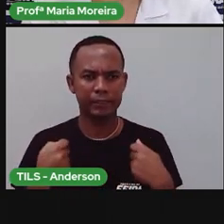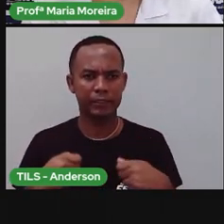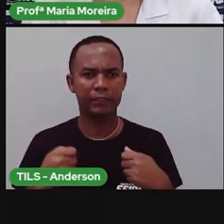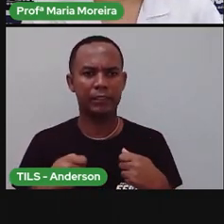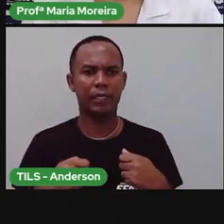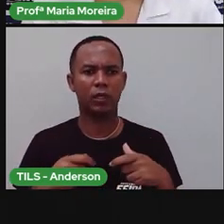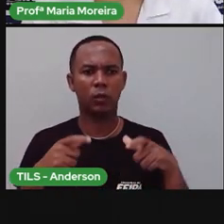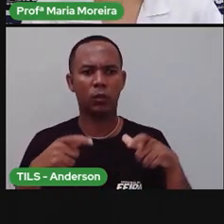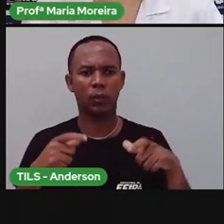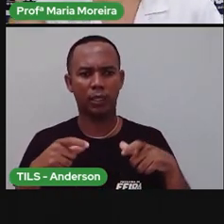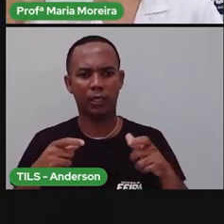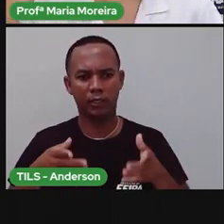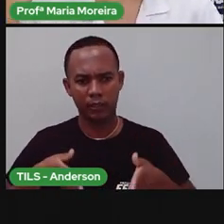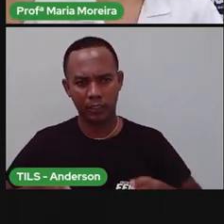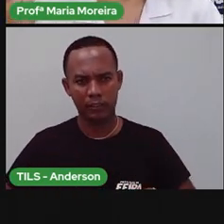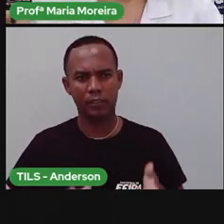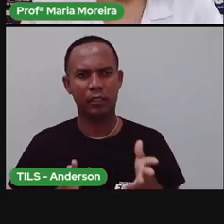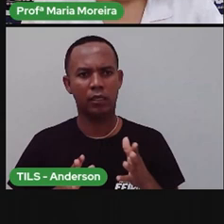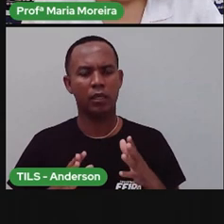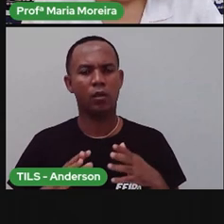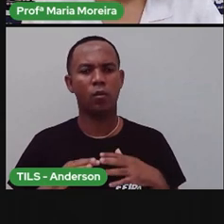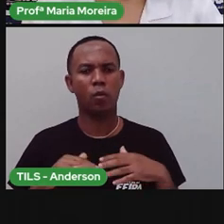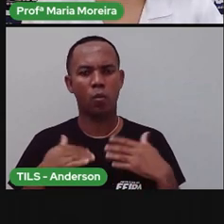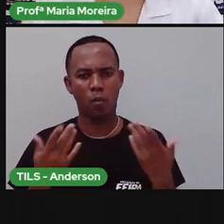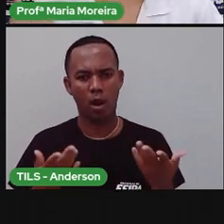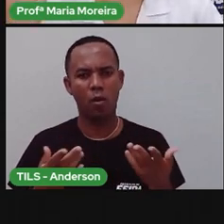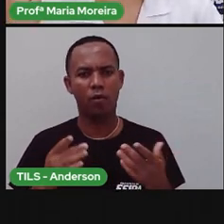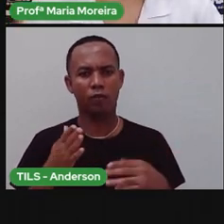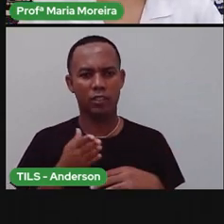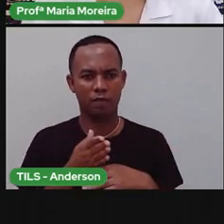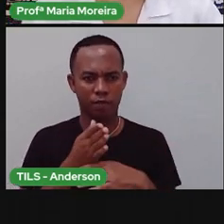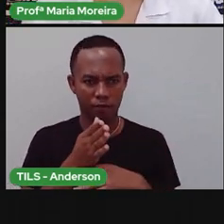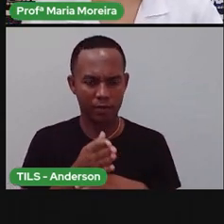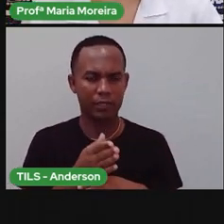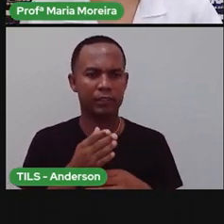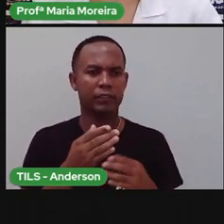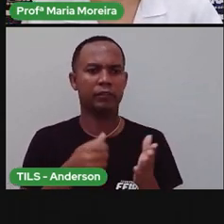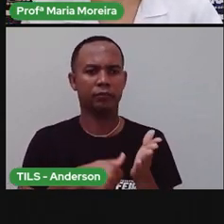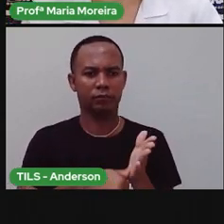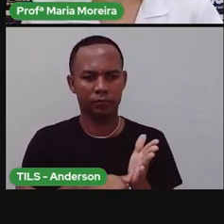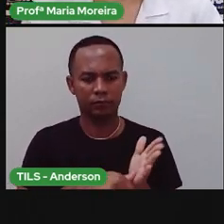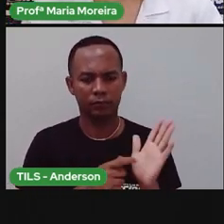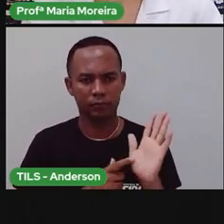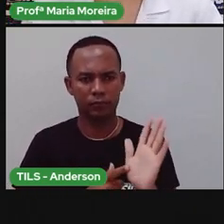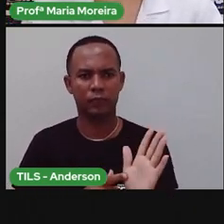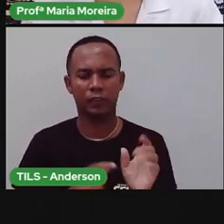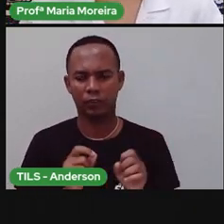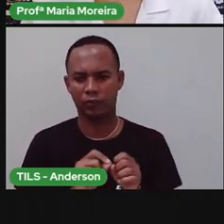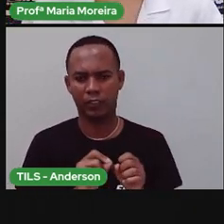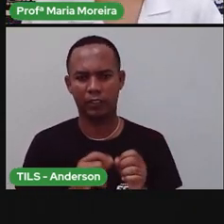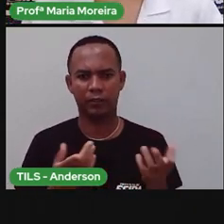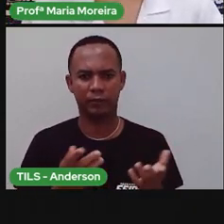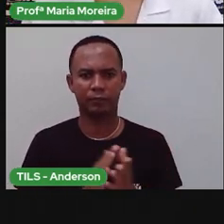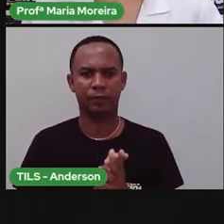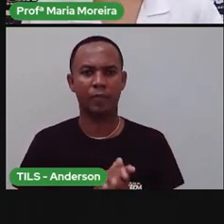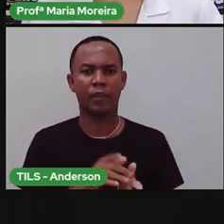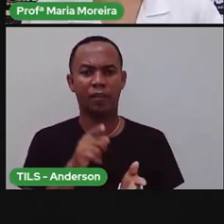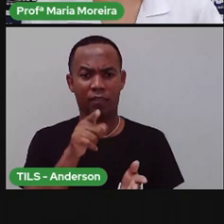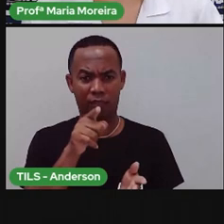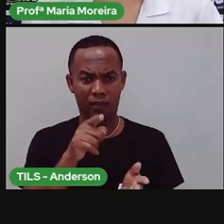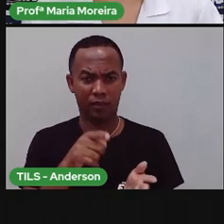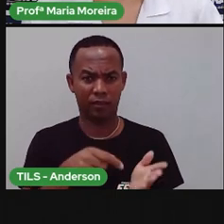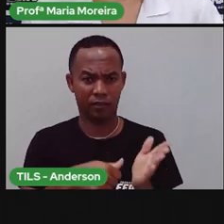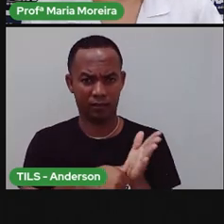nasceu. E aí, com a certidão de nascimento, você vai lá e faz a carteira de identidade. Bom, nela são